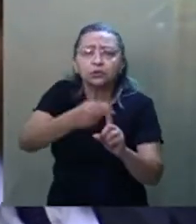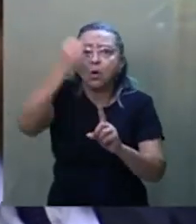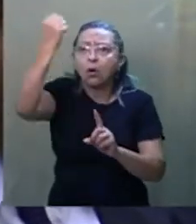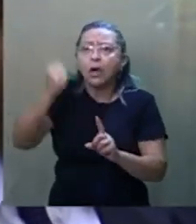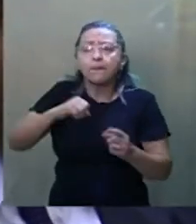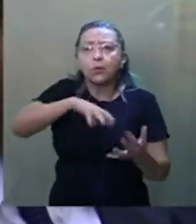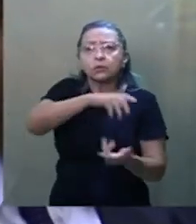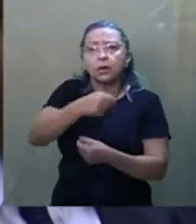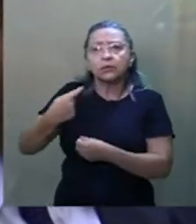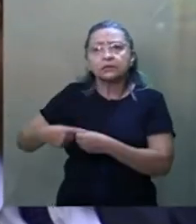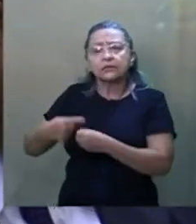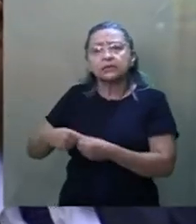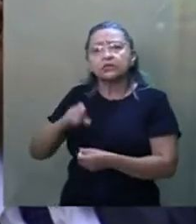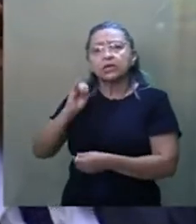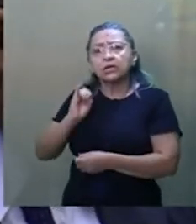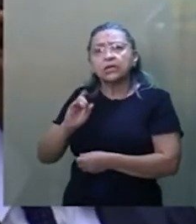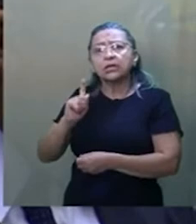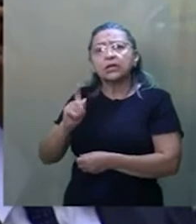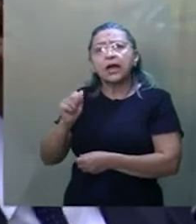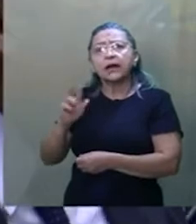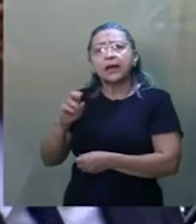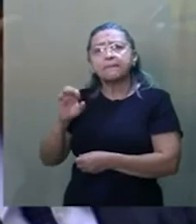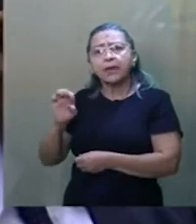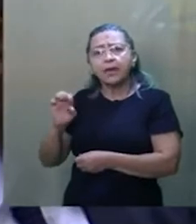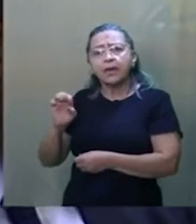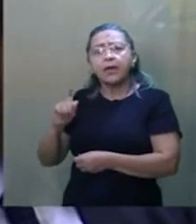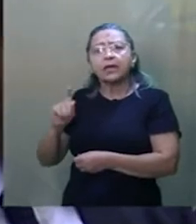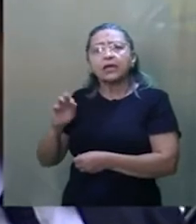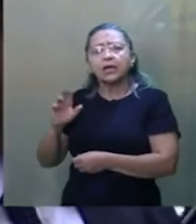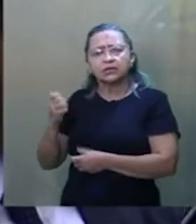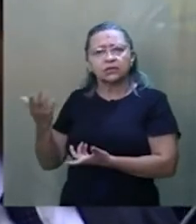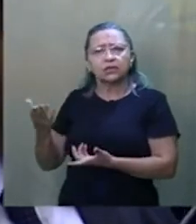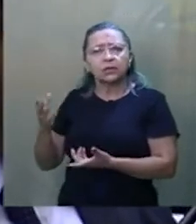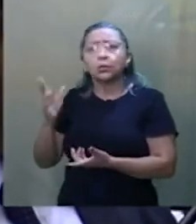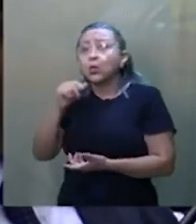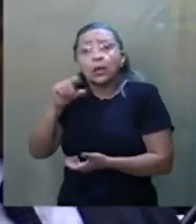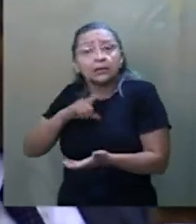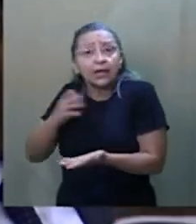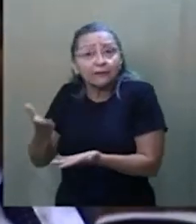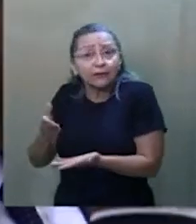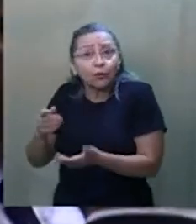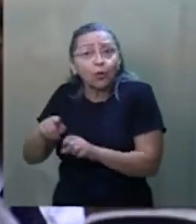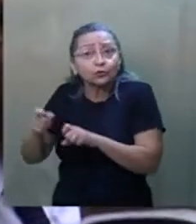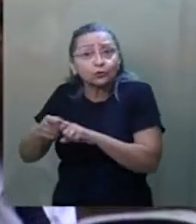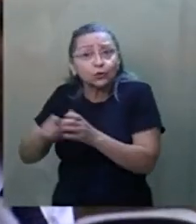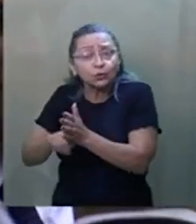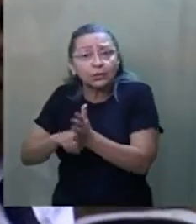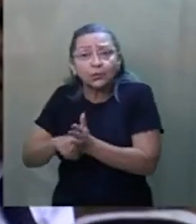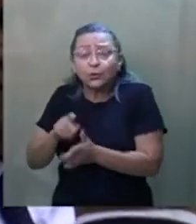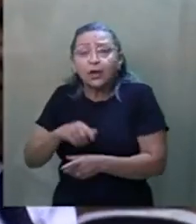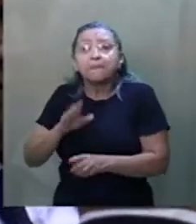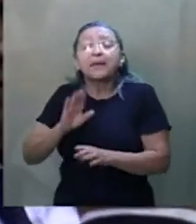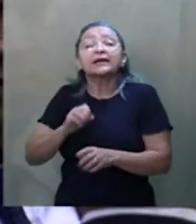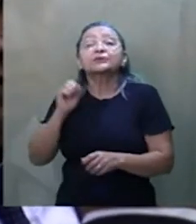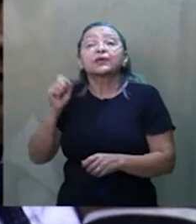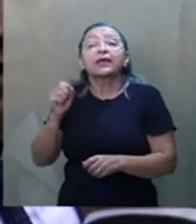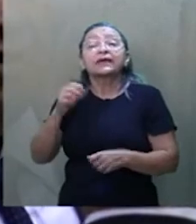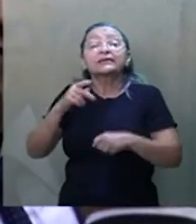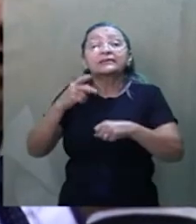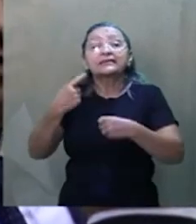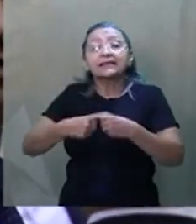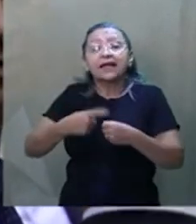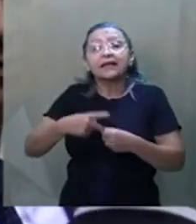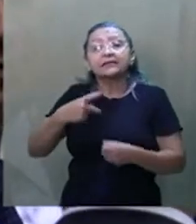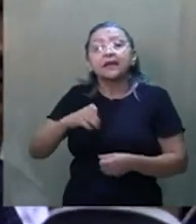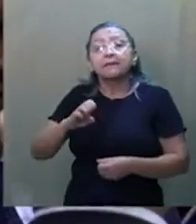na cidade de Garapé Grande, com consultas que, de fato, nunca aconteceram. Mais do que isso, na cidade de Pedreira,